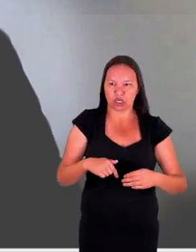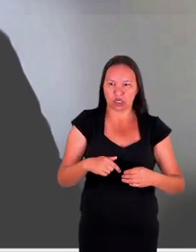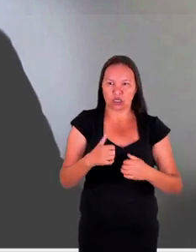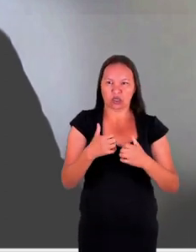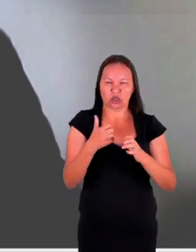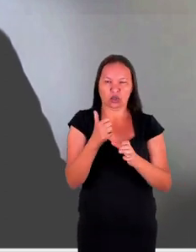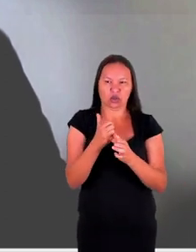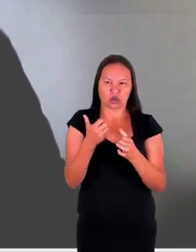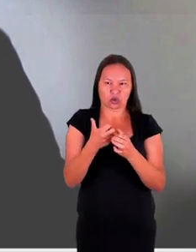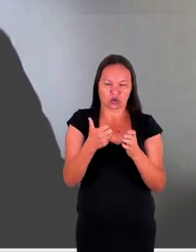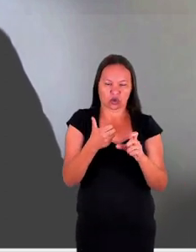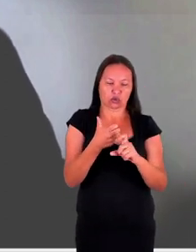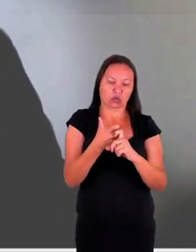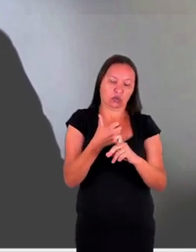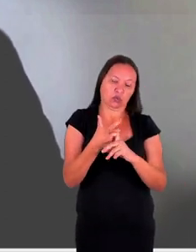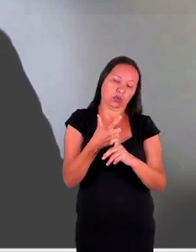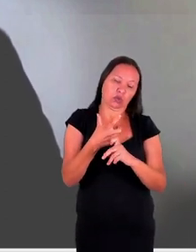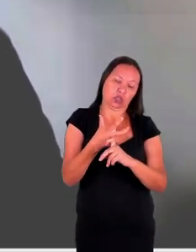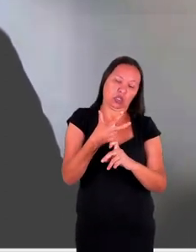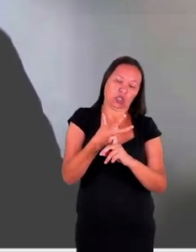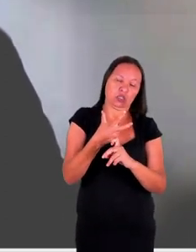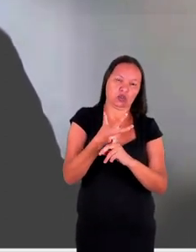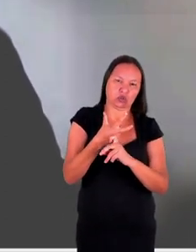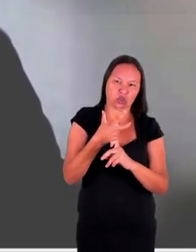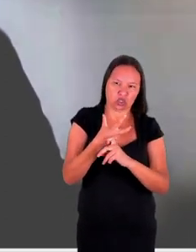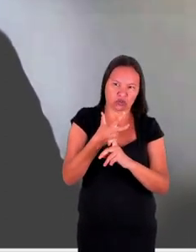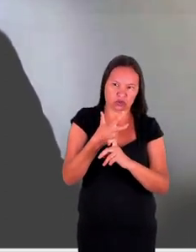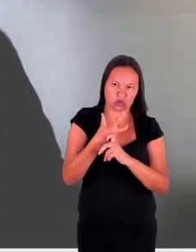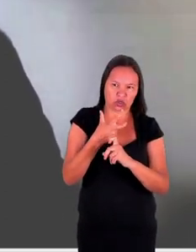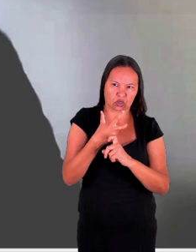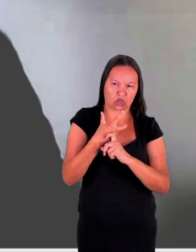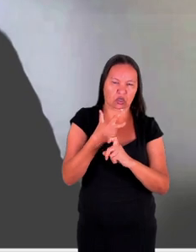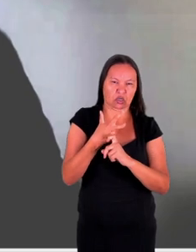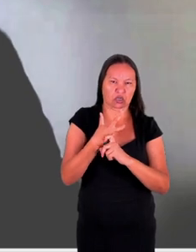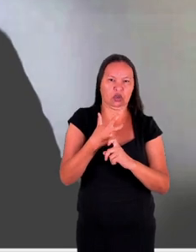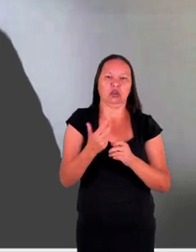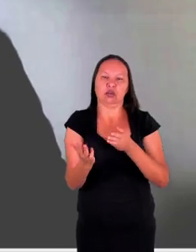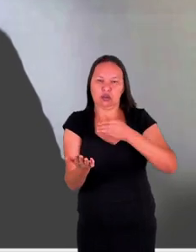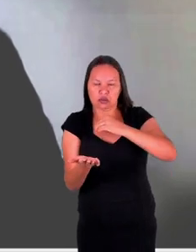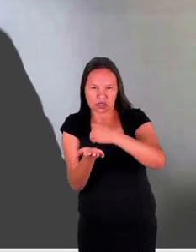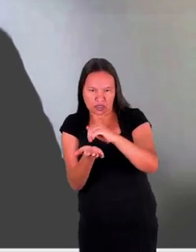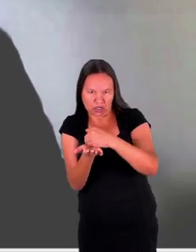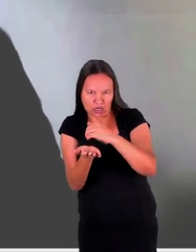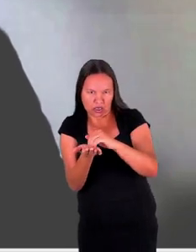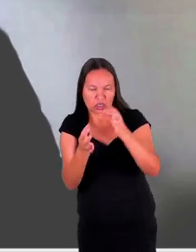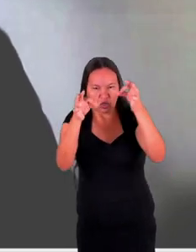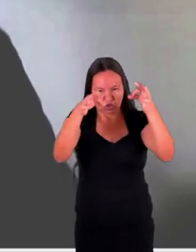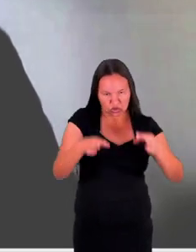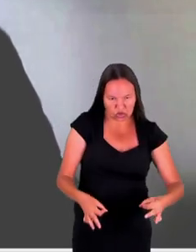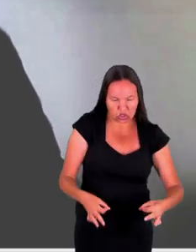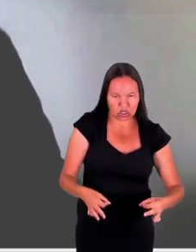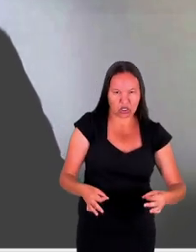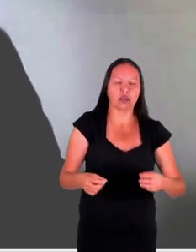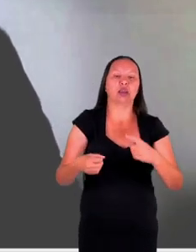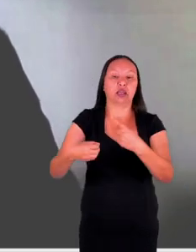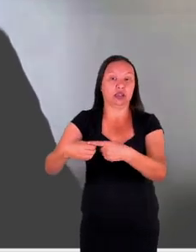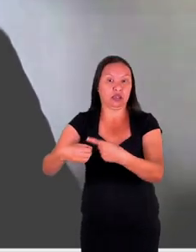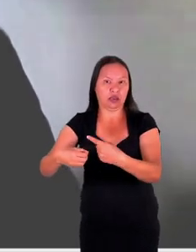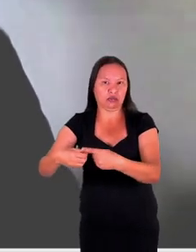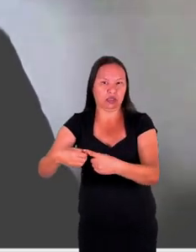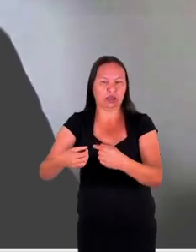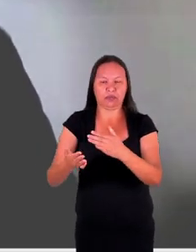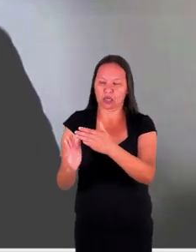com o sistema de justiça. Então, no âmbito dos Estados, as secretarias de justiça, no próprio âmbito do governo federal, as